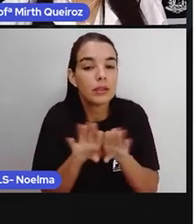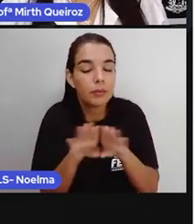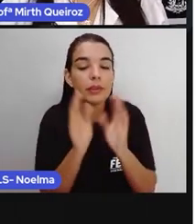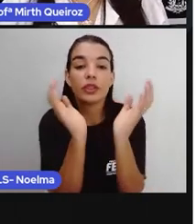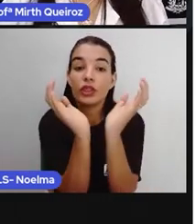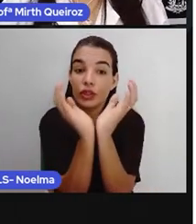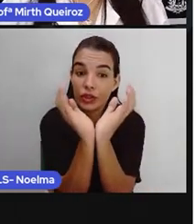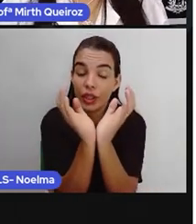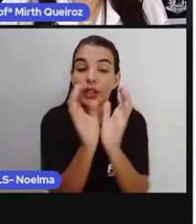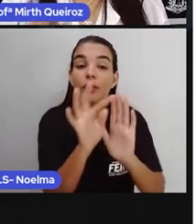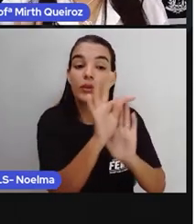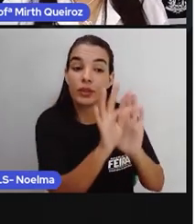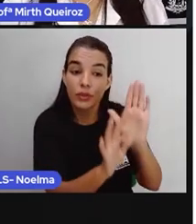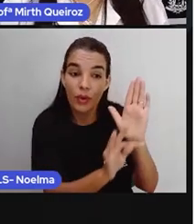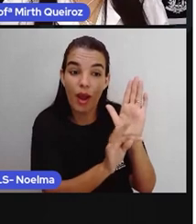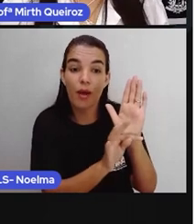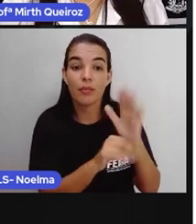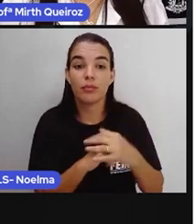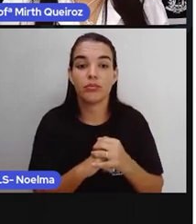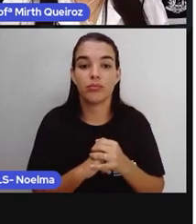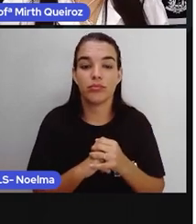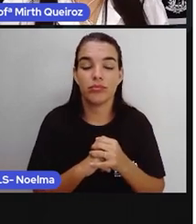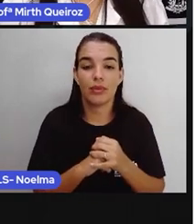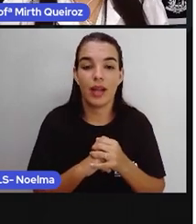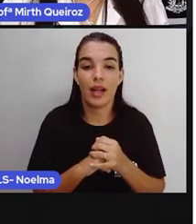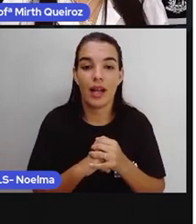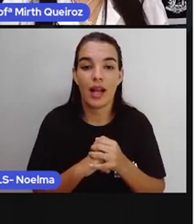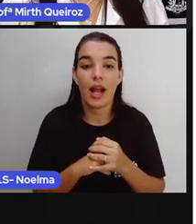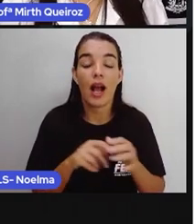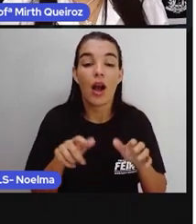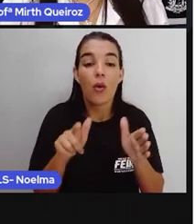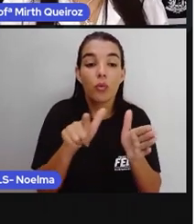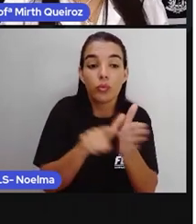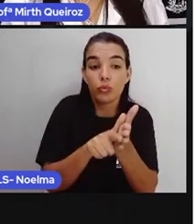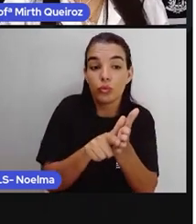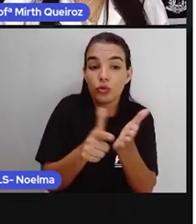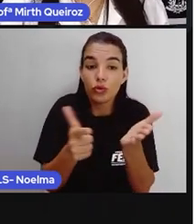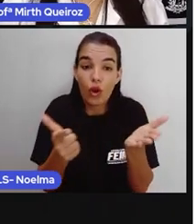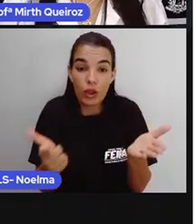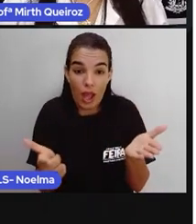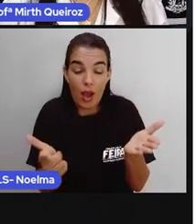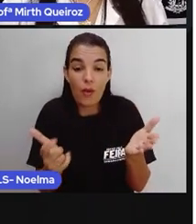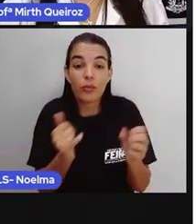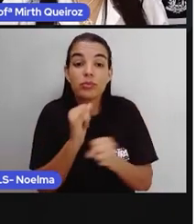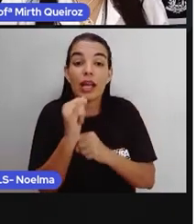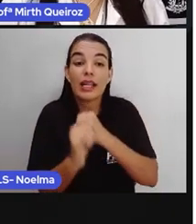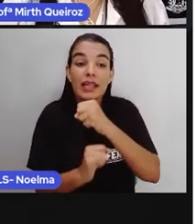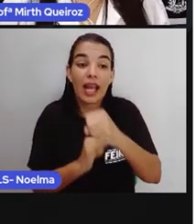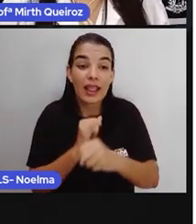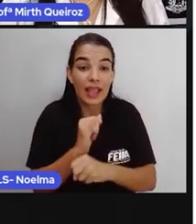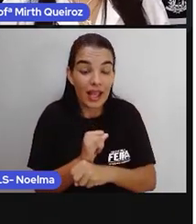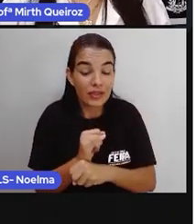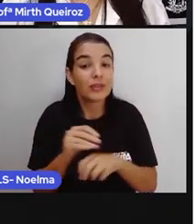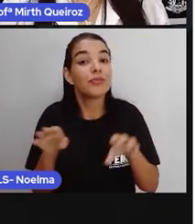textual. O próprio jornal da internet, que vocês